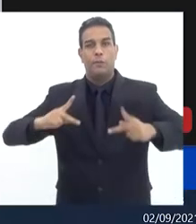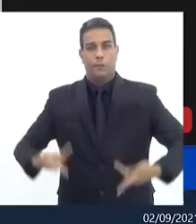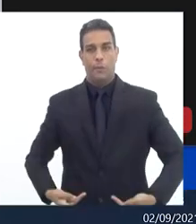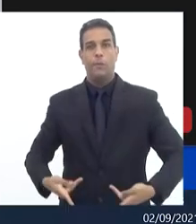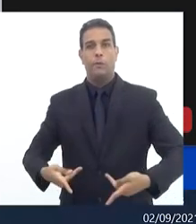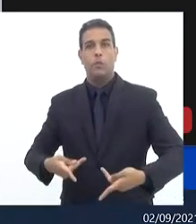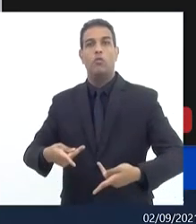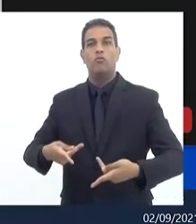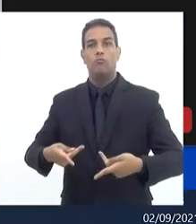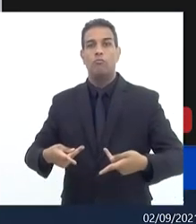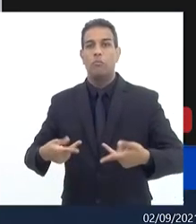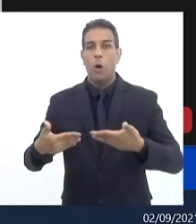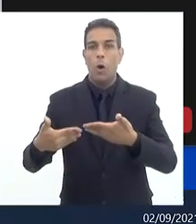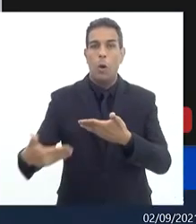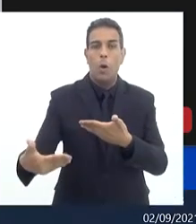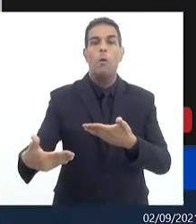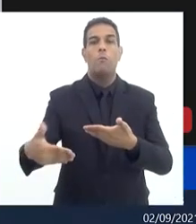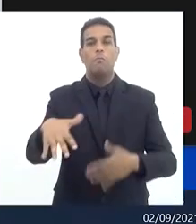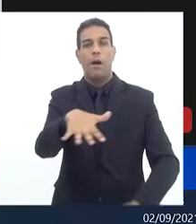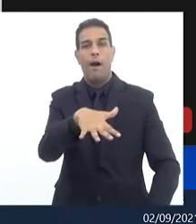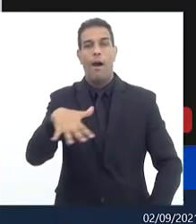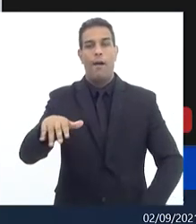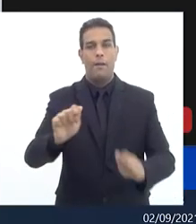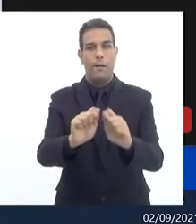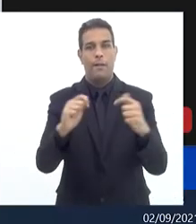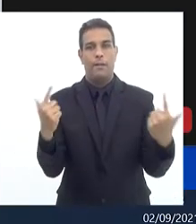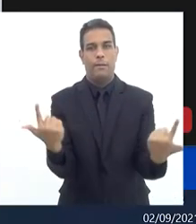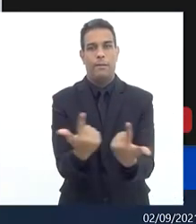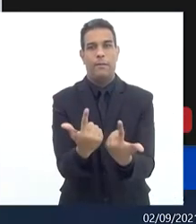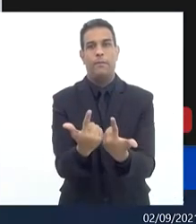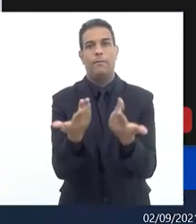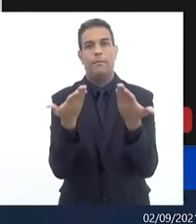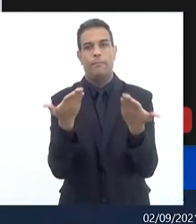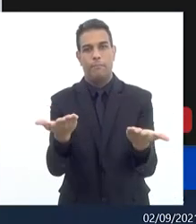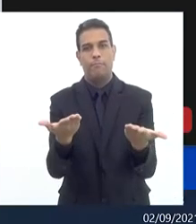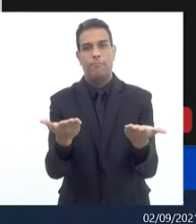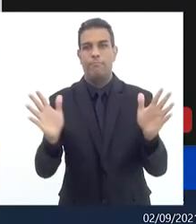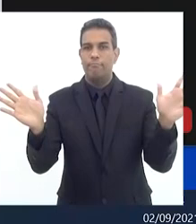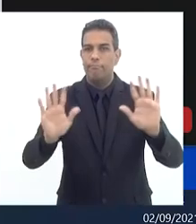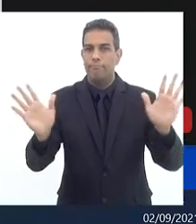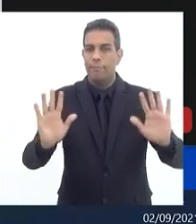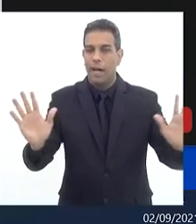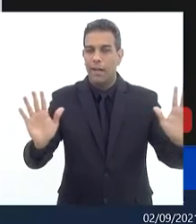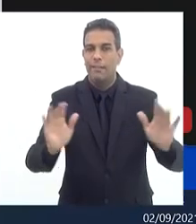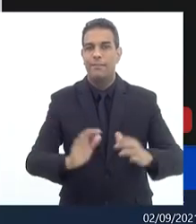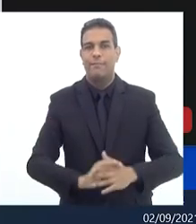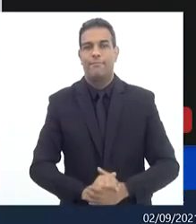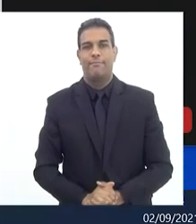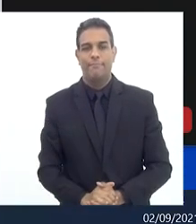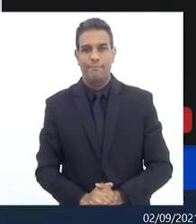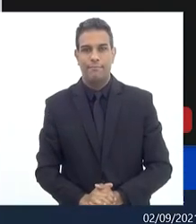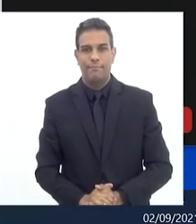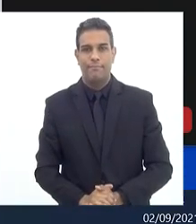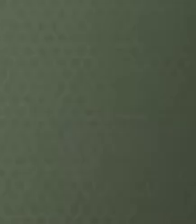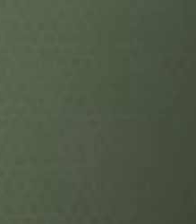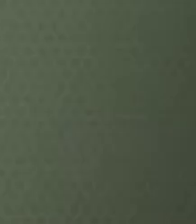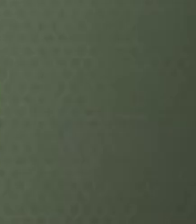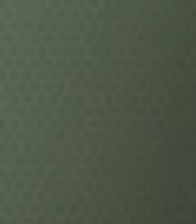defesa dos direitos humanos e cidadania da alérgica e o tradicional segue o baile gente tchau